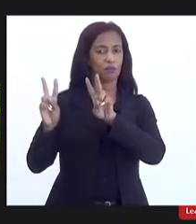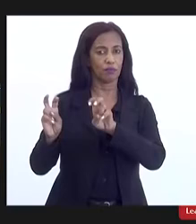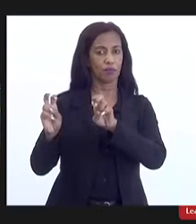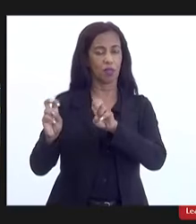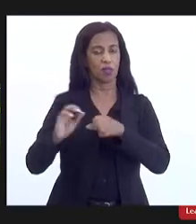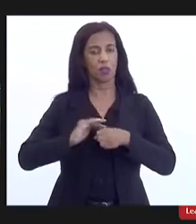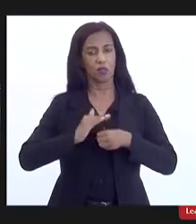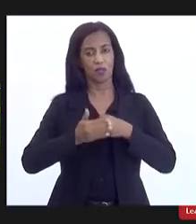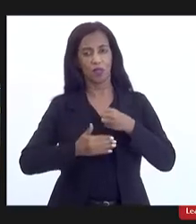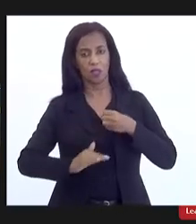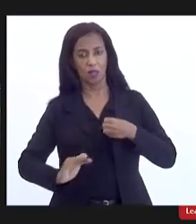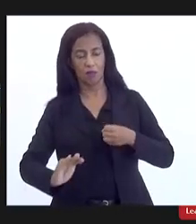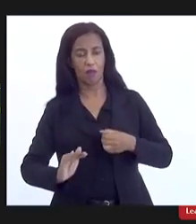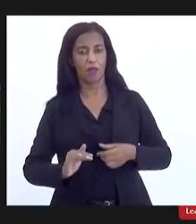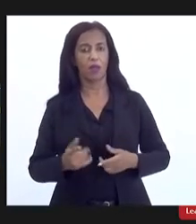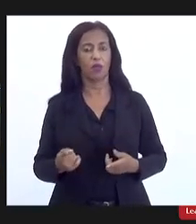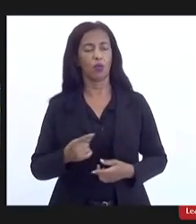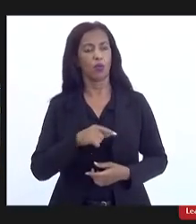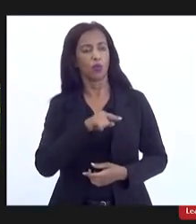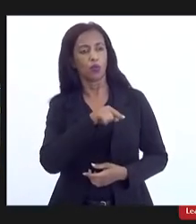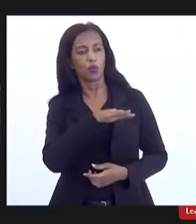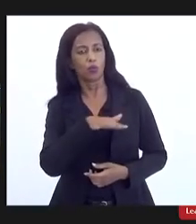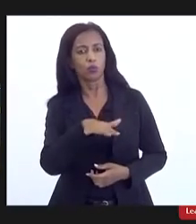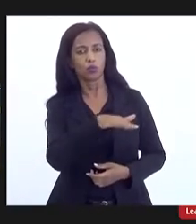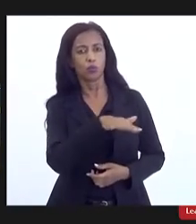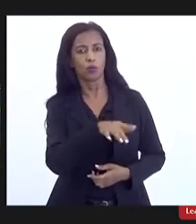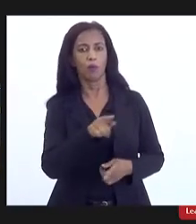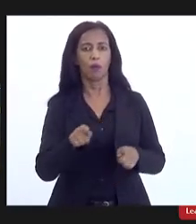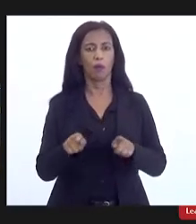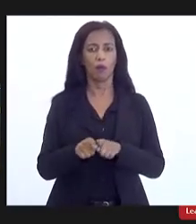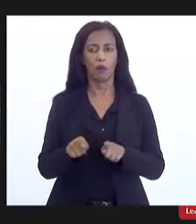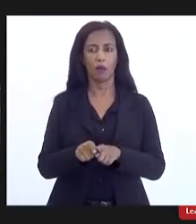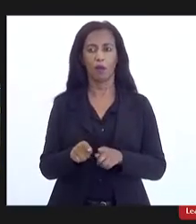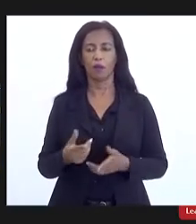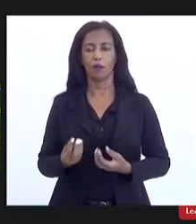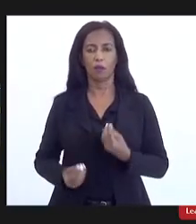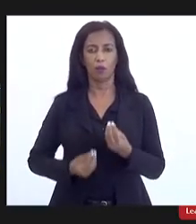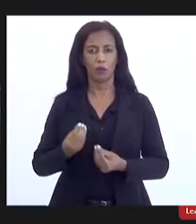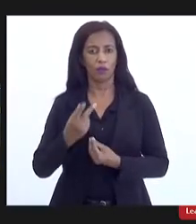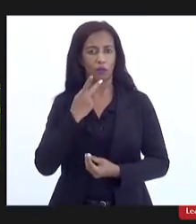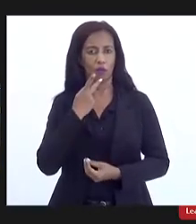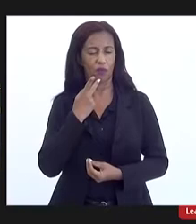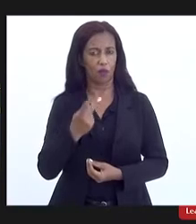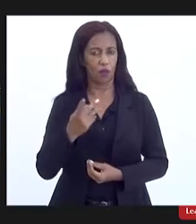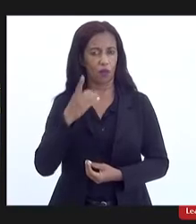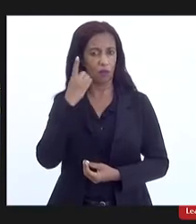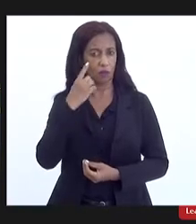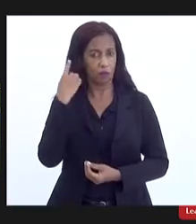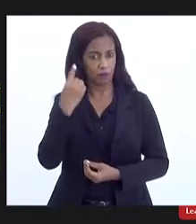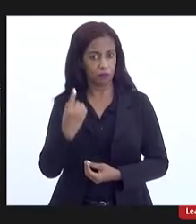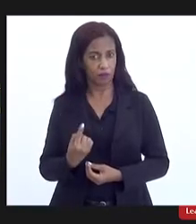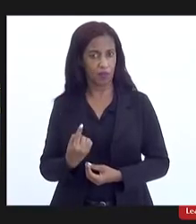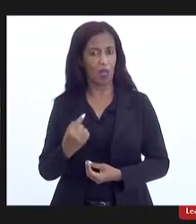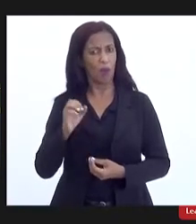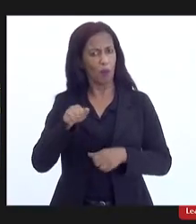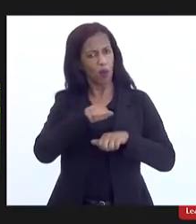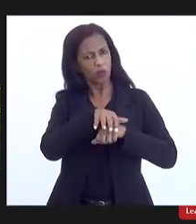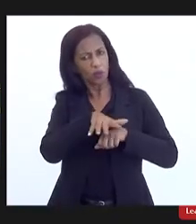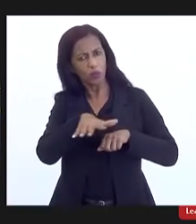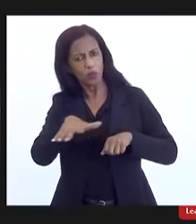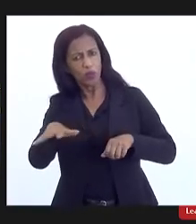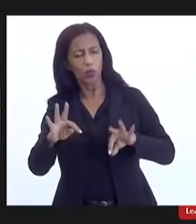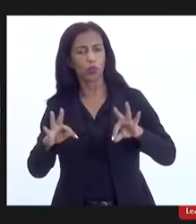do saneamento básico no sul fluminense, mas também como diz a deputada Dani pode se estender para todo